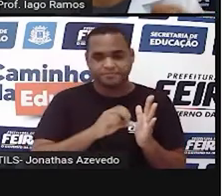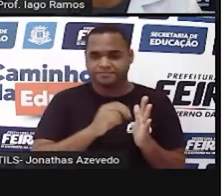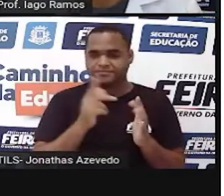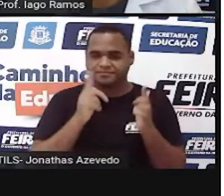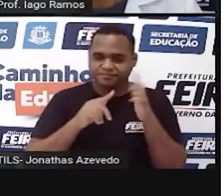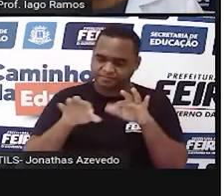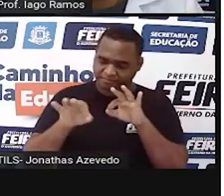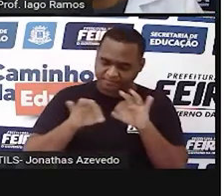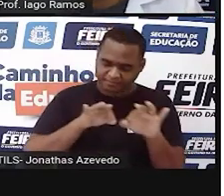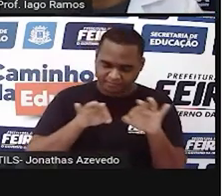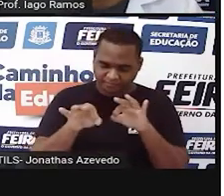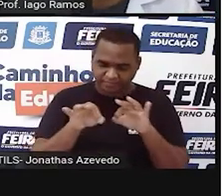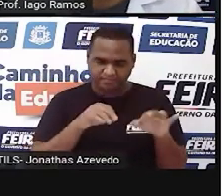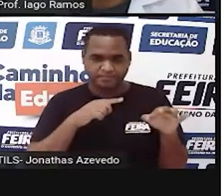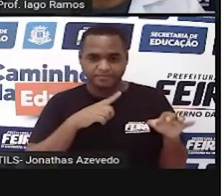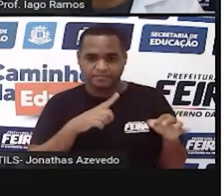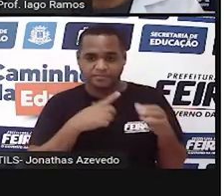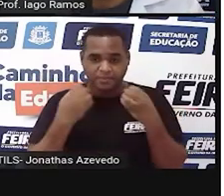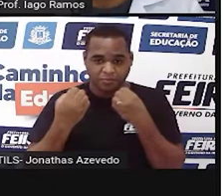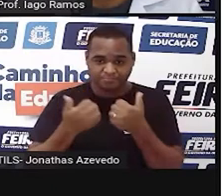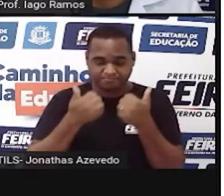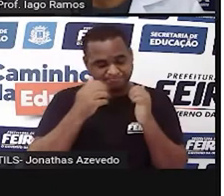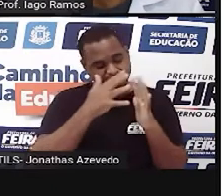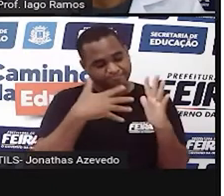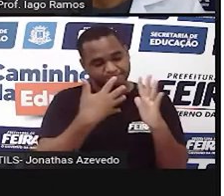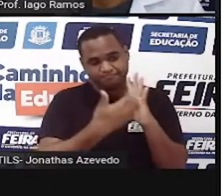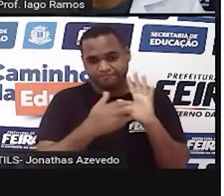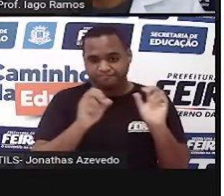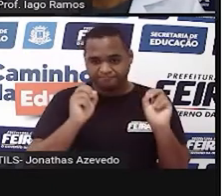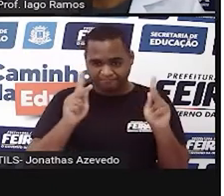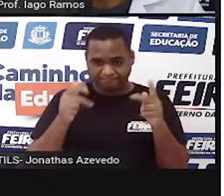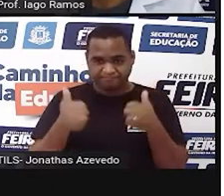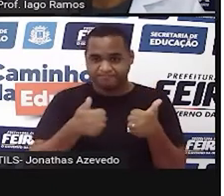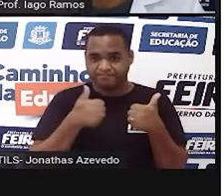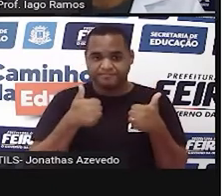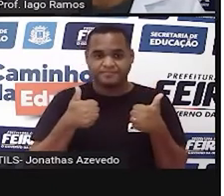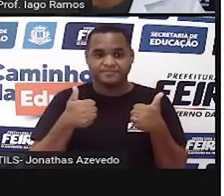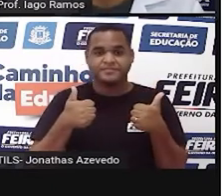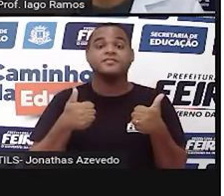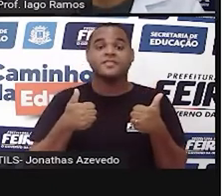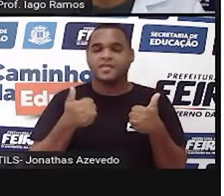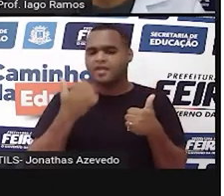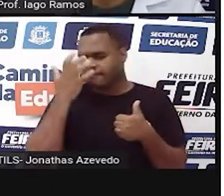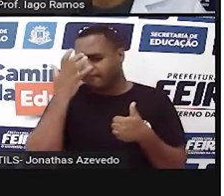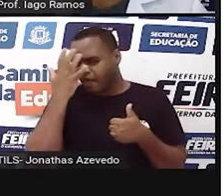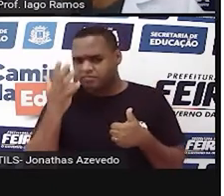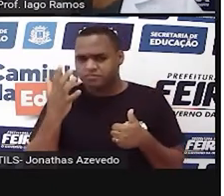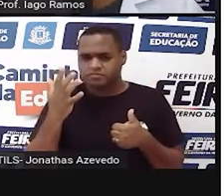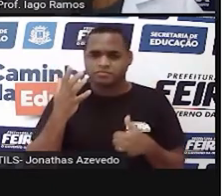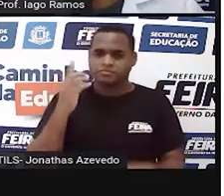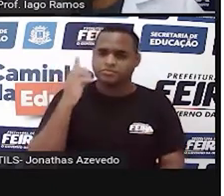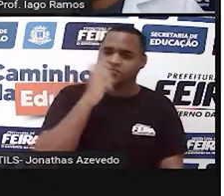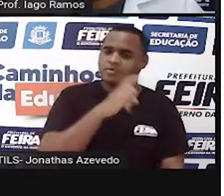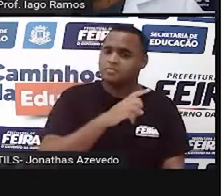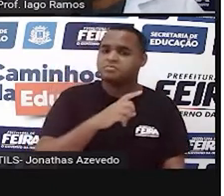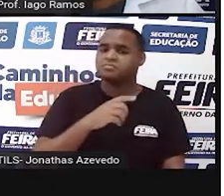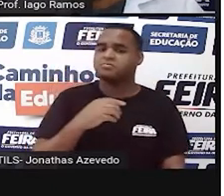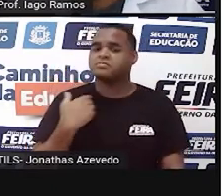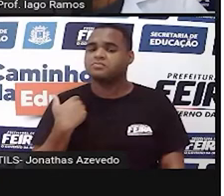reorganizar essa tabela. Tá bom? E aí? Foi fácil? Foi difícil?